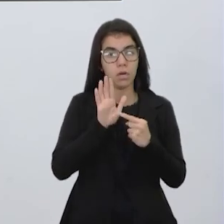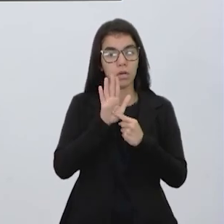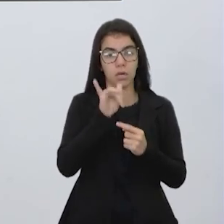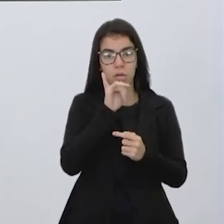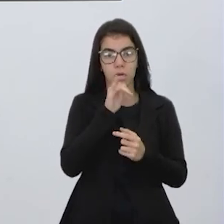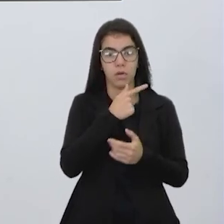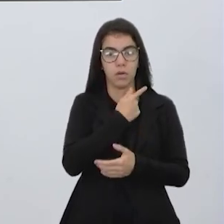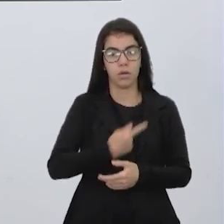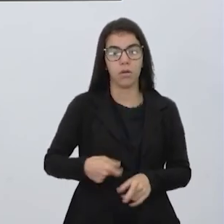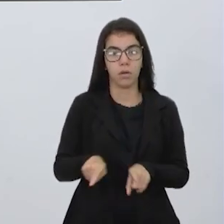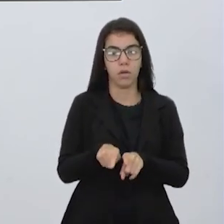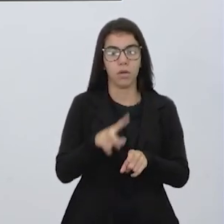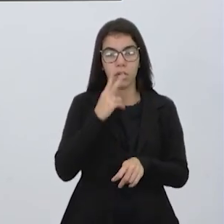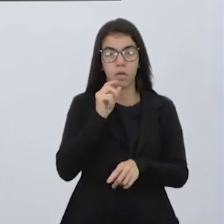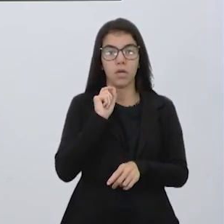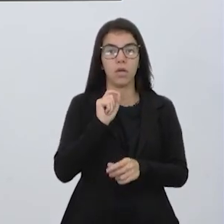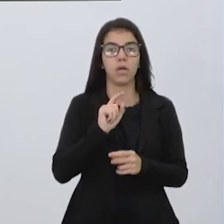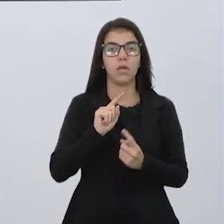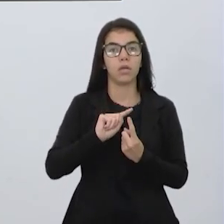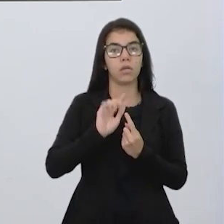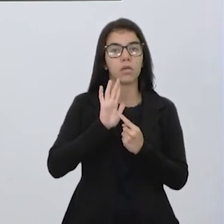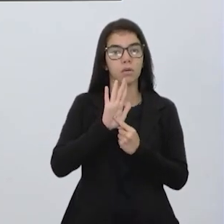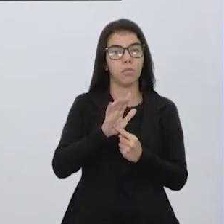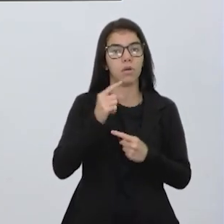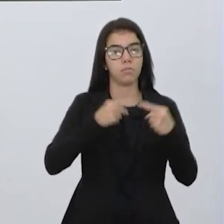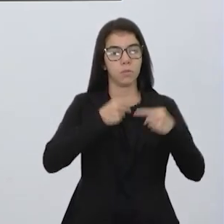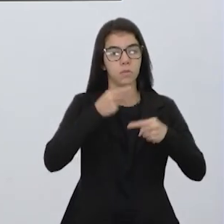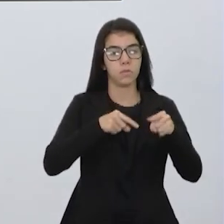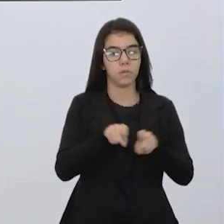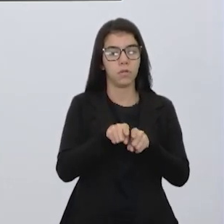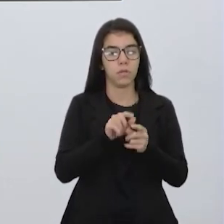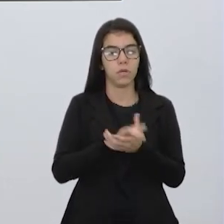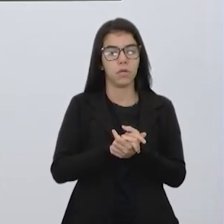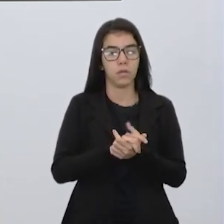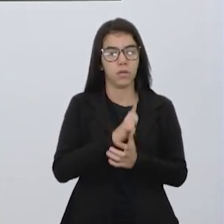né? O governo e tal. Porque eu acho que aí é que traz a discussão. Isso,